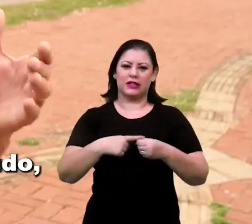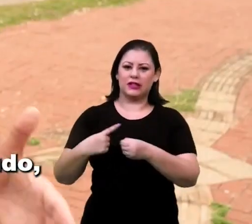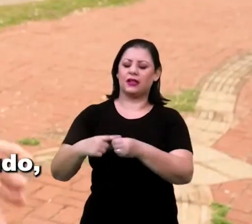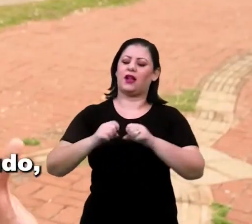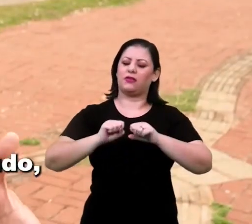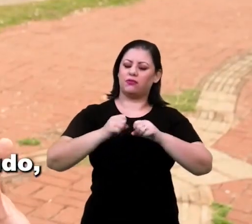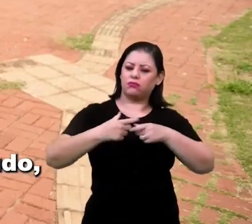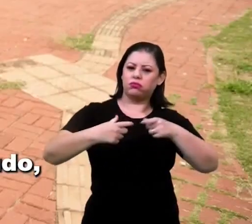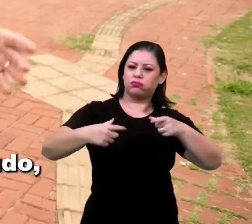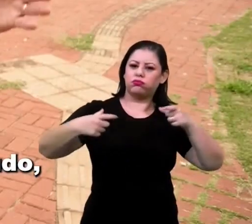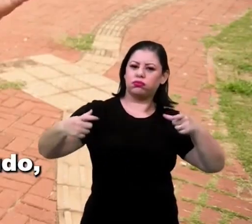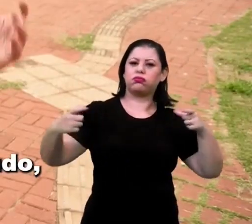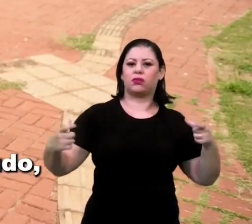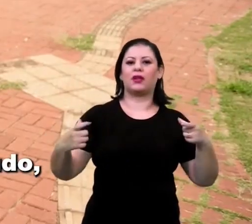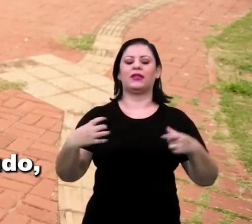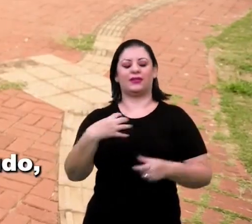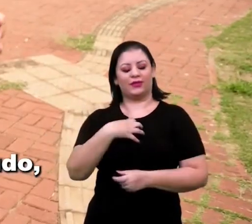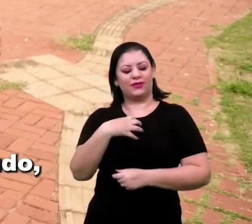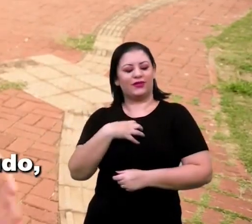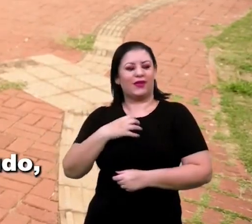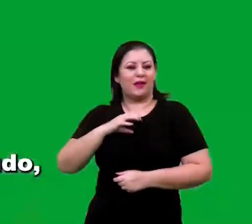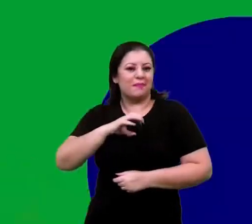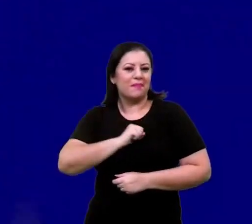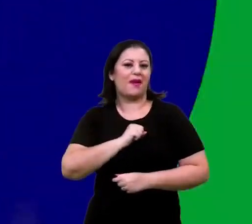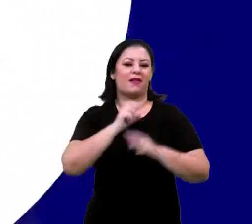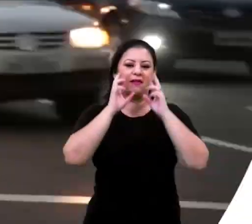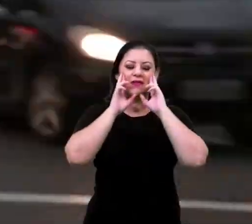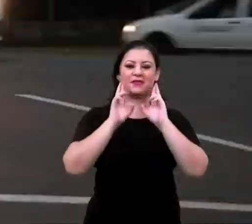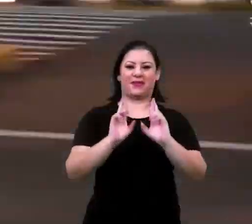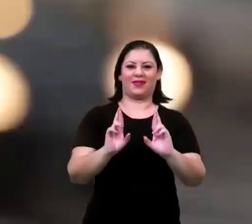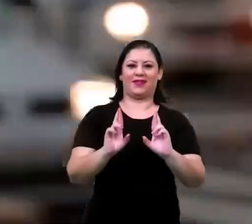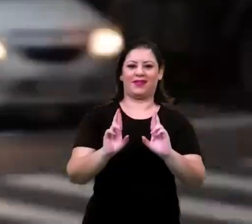e, acima de tudo, sentir-se amada e respeitada.